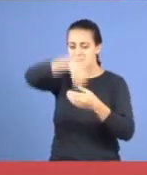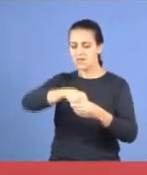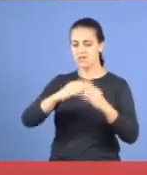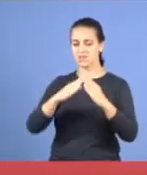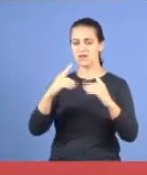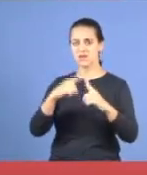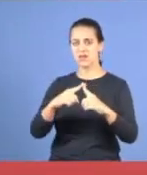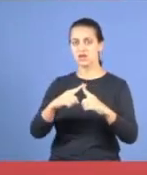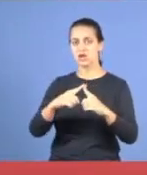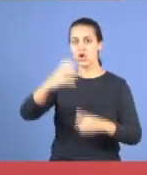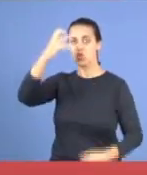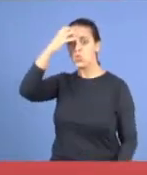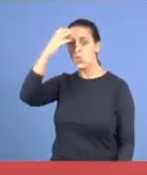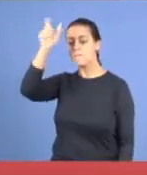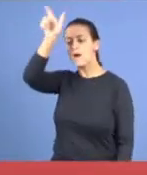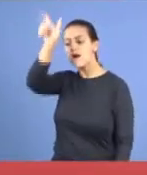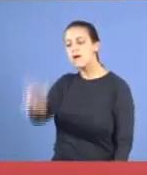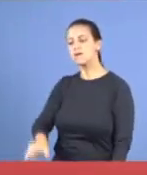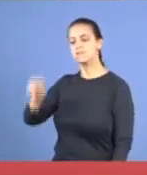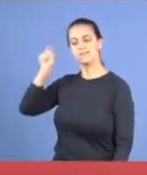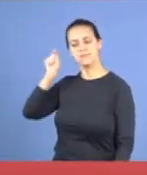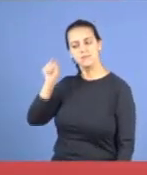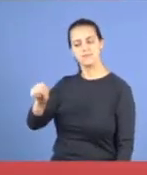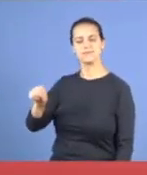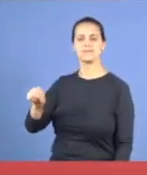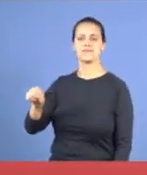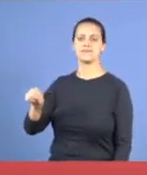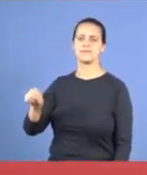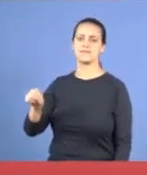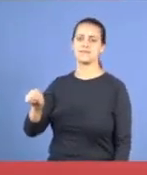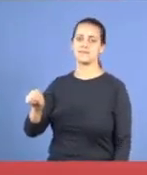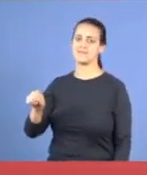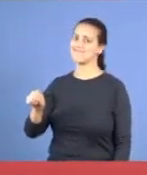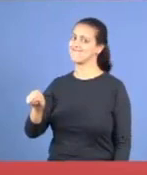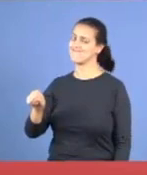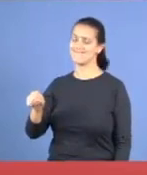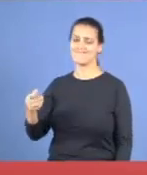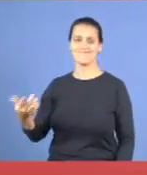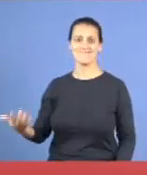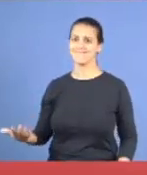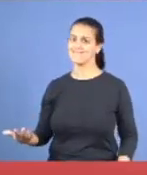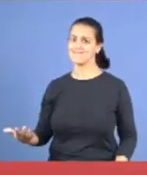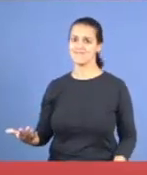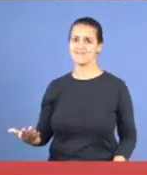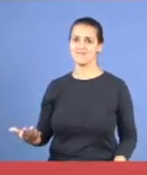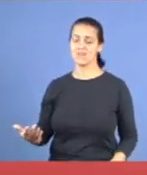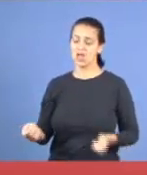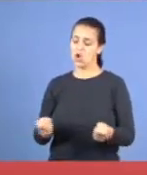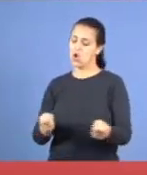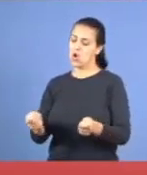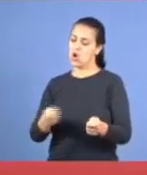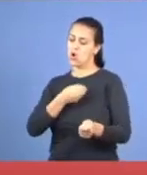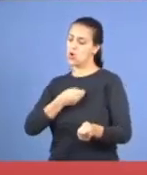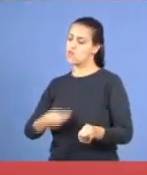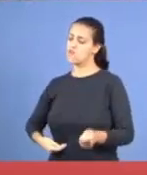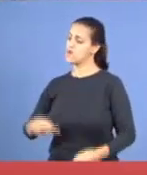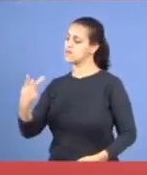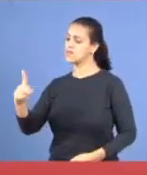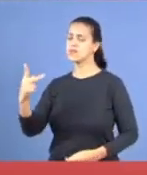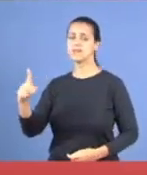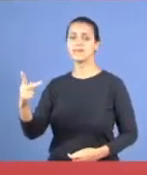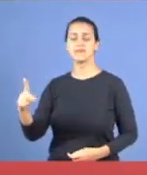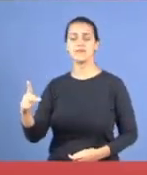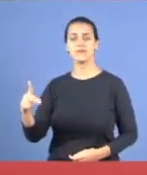o único culpado, não tem jeito, o governo falhou, ele está ensinando, aquilo,